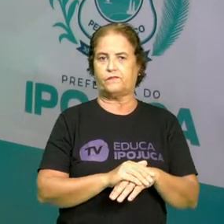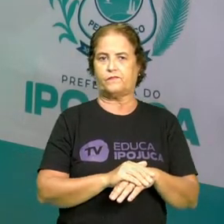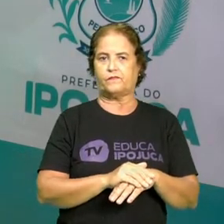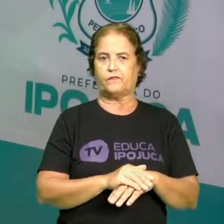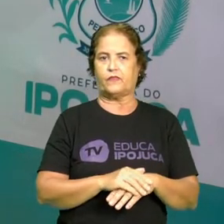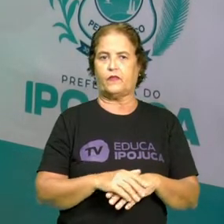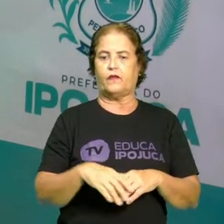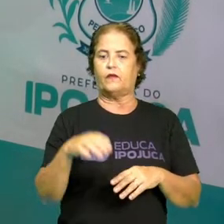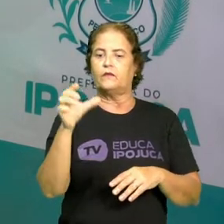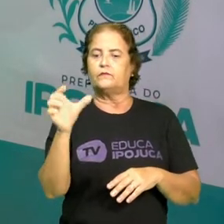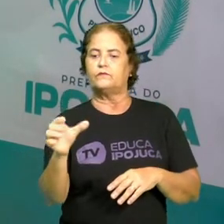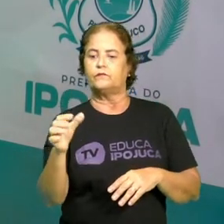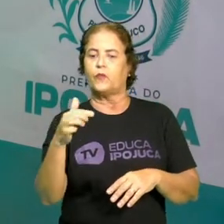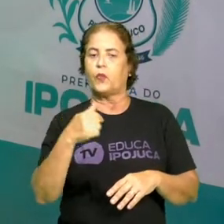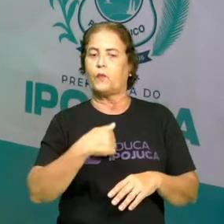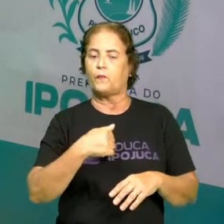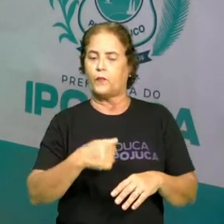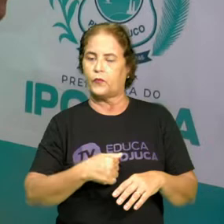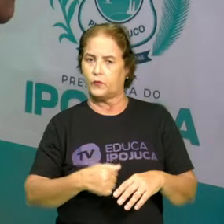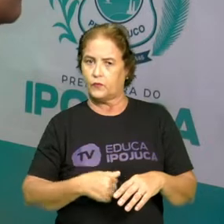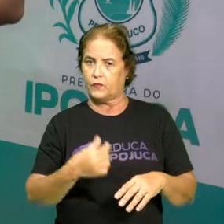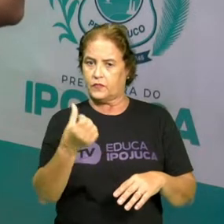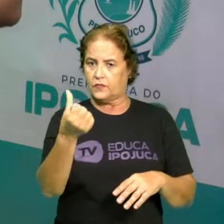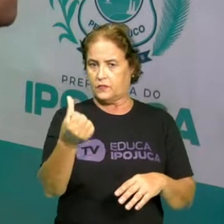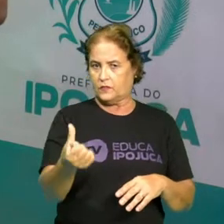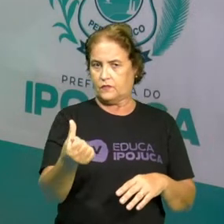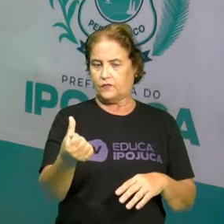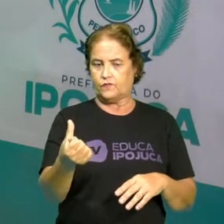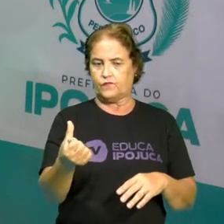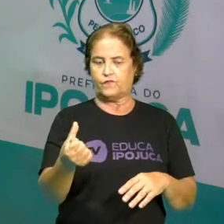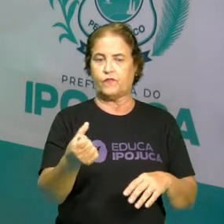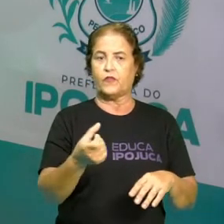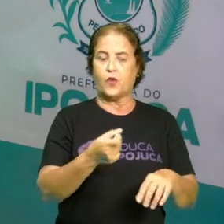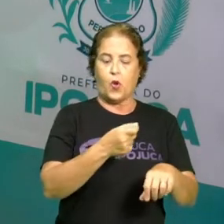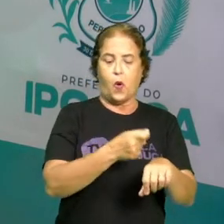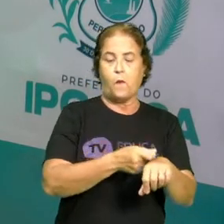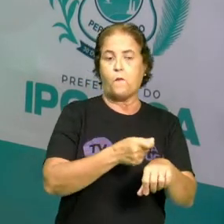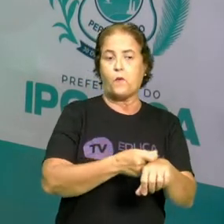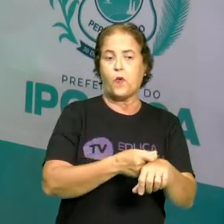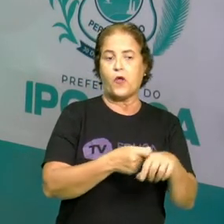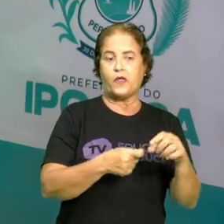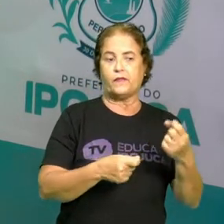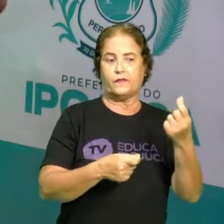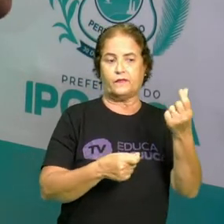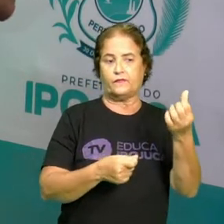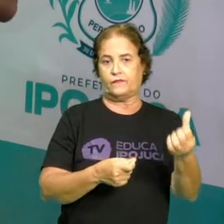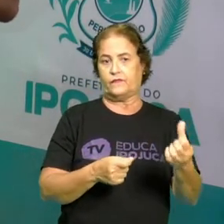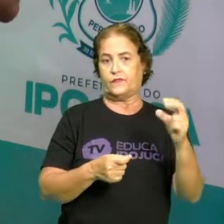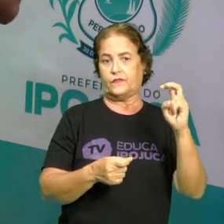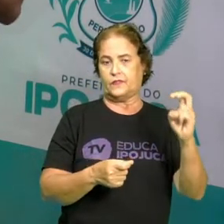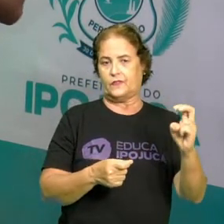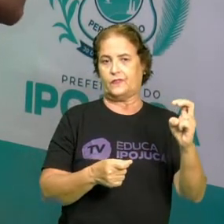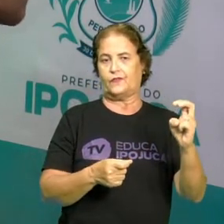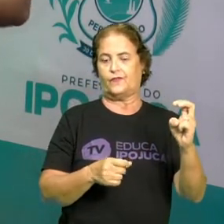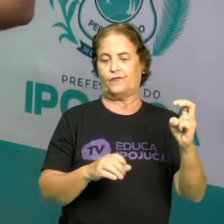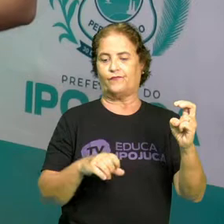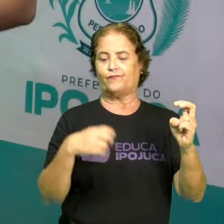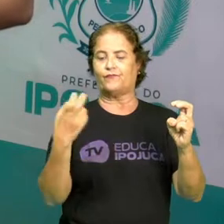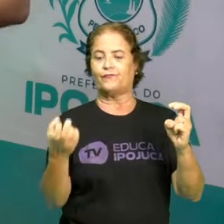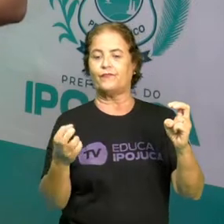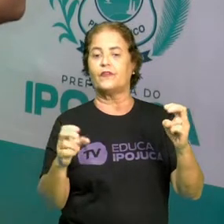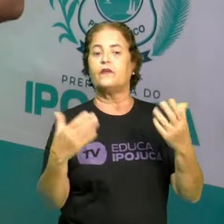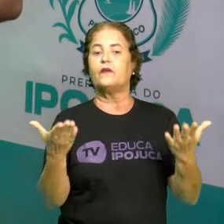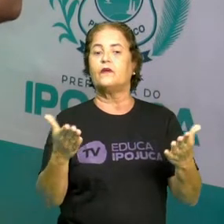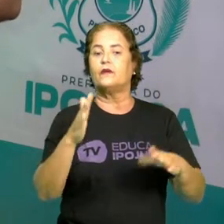Coleções de botões com seis. E as coleções de moedas com cinco. Portanto,